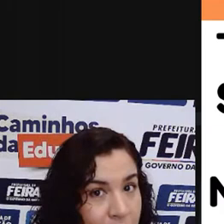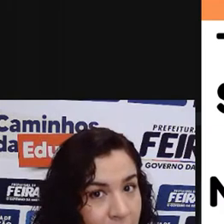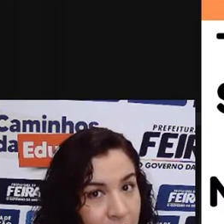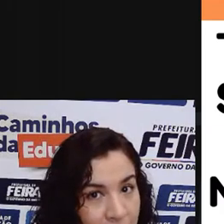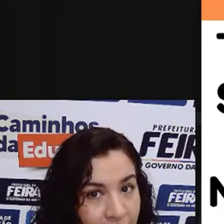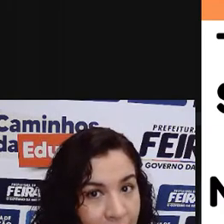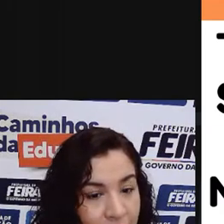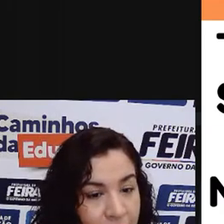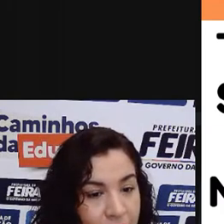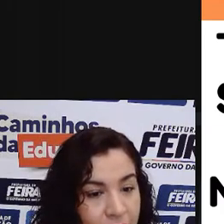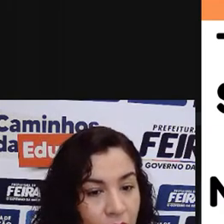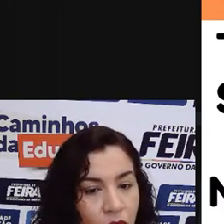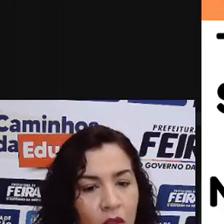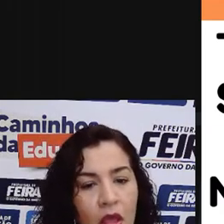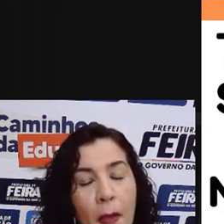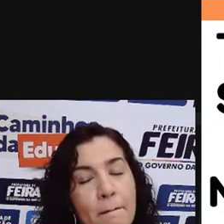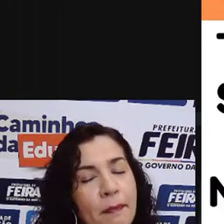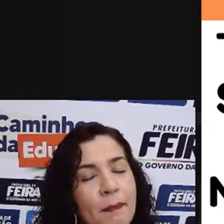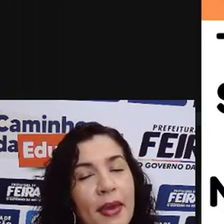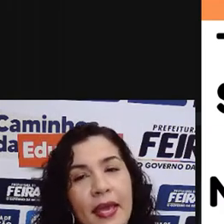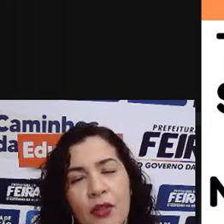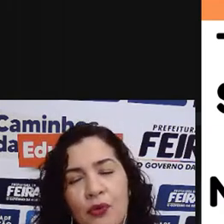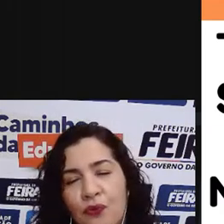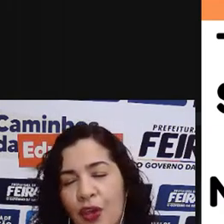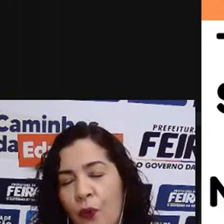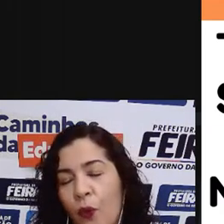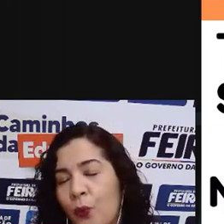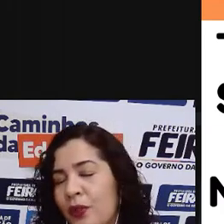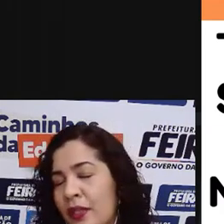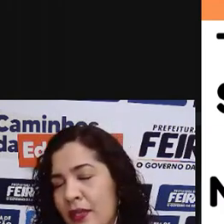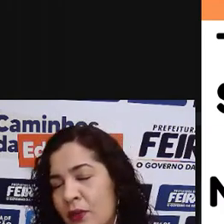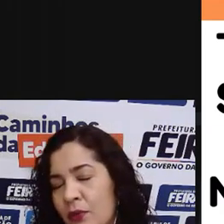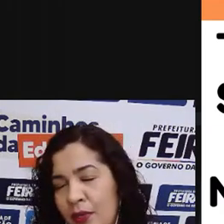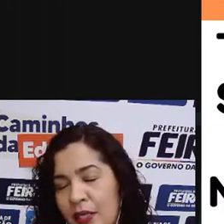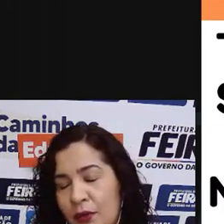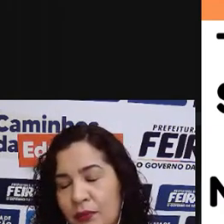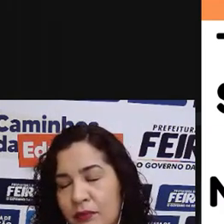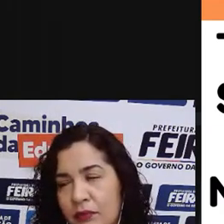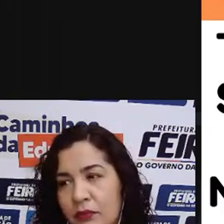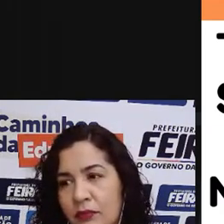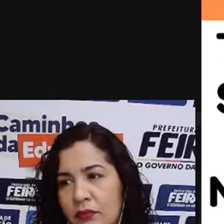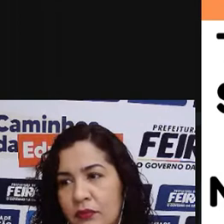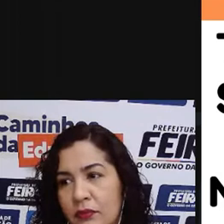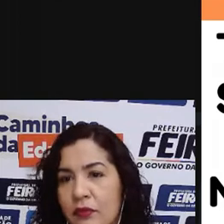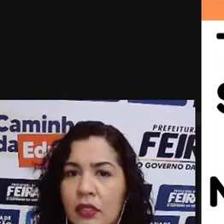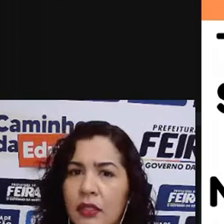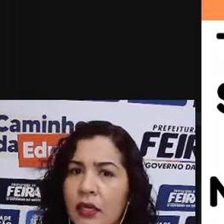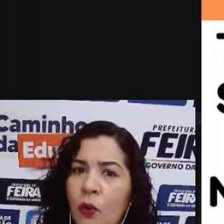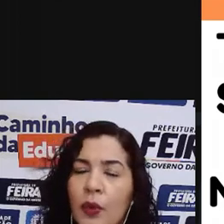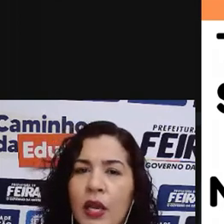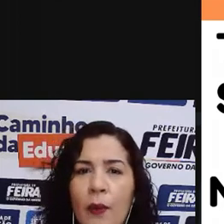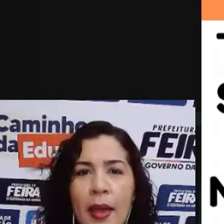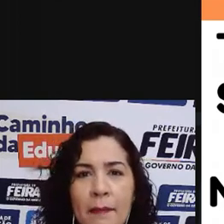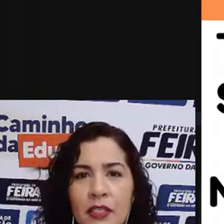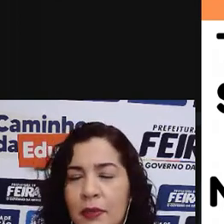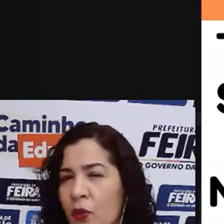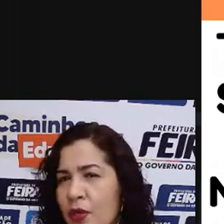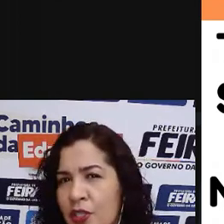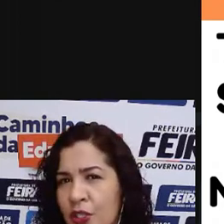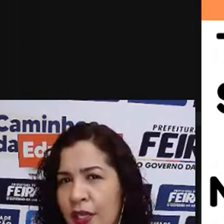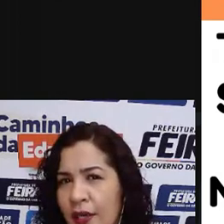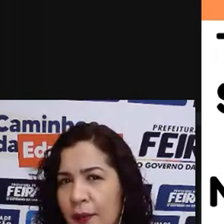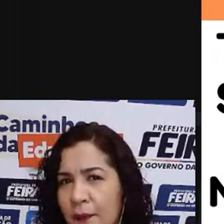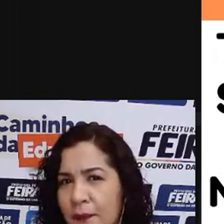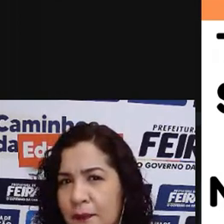mesmo significado. Pedro ficou tranquilo. Tranquilo é a mesma